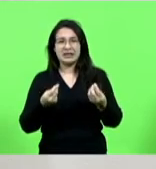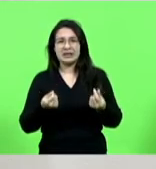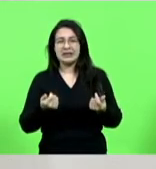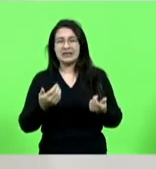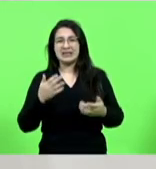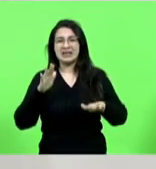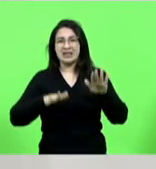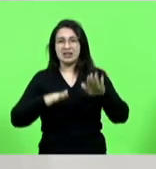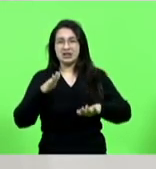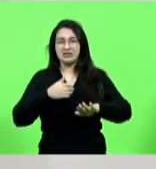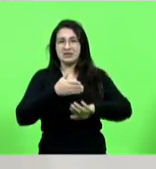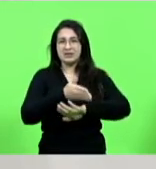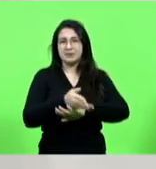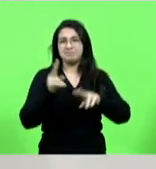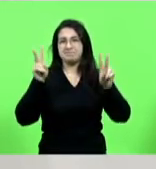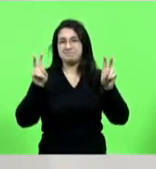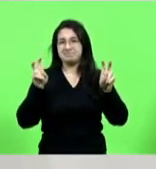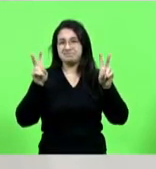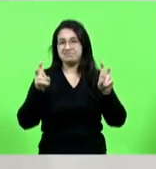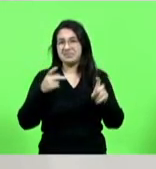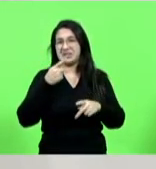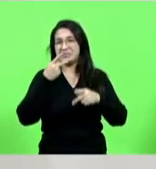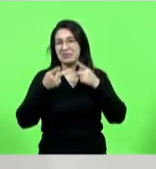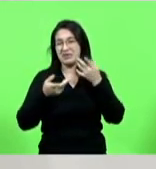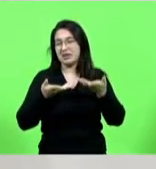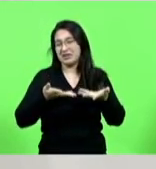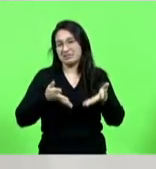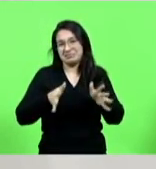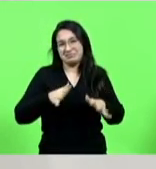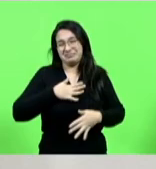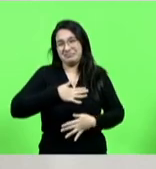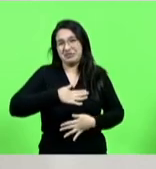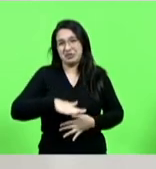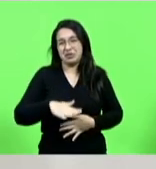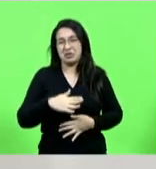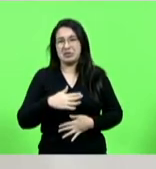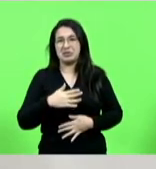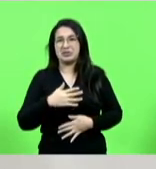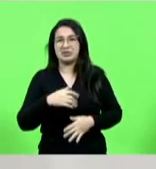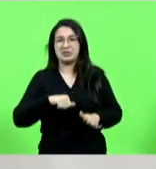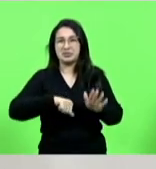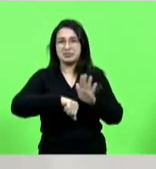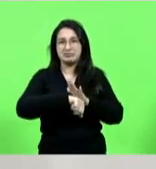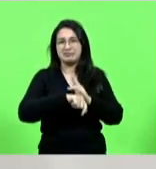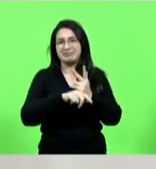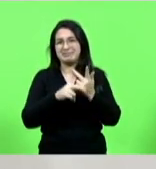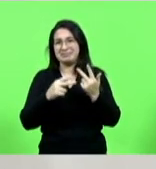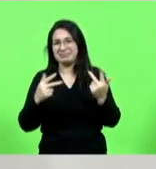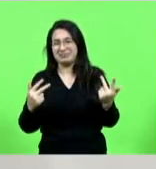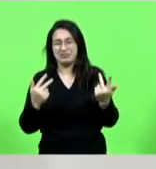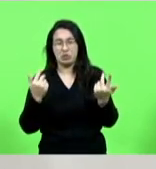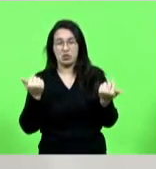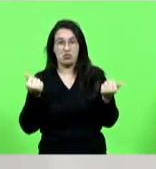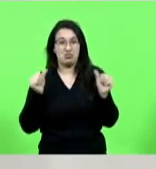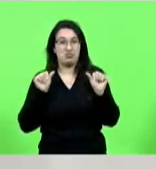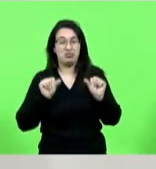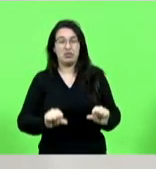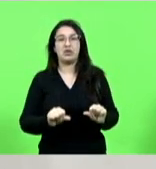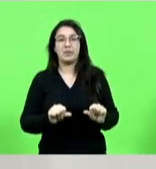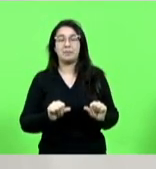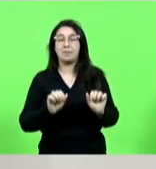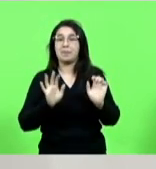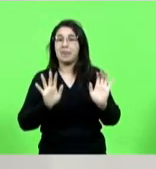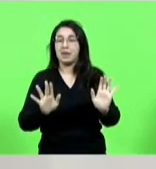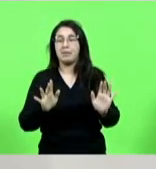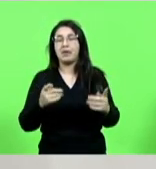entrar dentro dessa sintonia de crimes horrendos, mas eu não poderia me furtar de